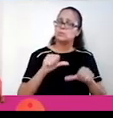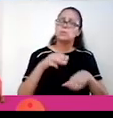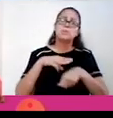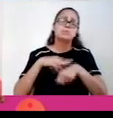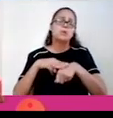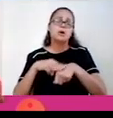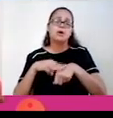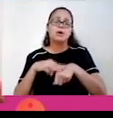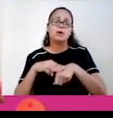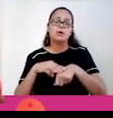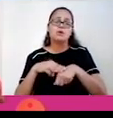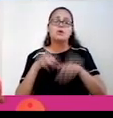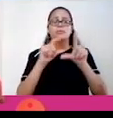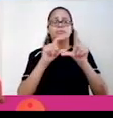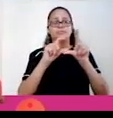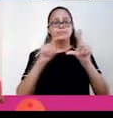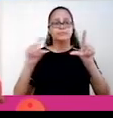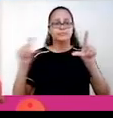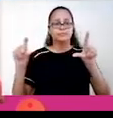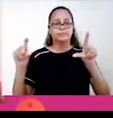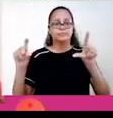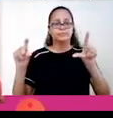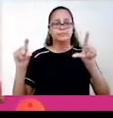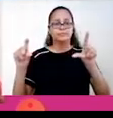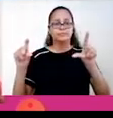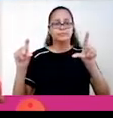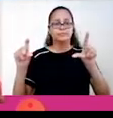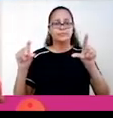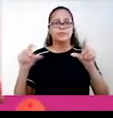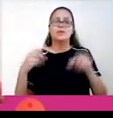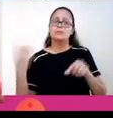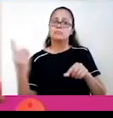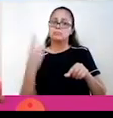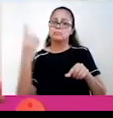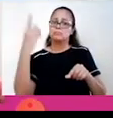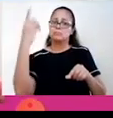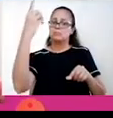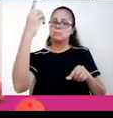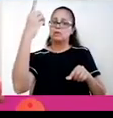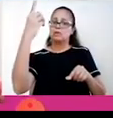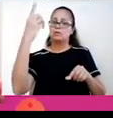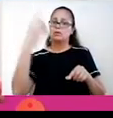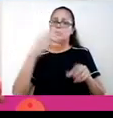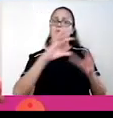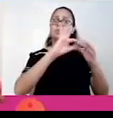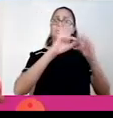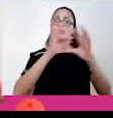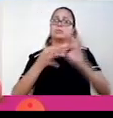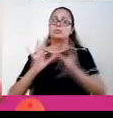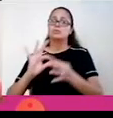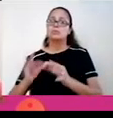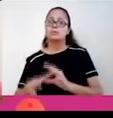mais escuro, a indicação do relevo. Nas porções mais escuras são as regiões mais altas do continente, certo?